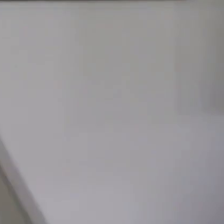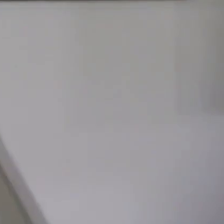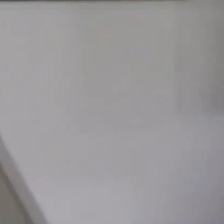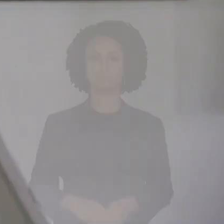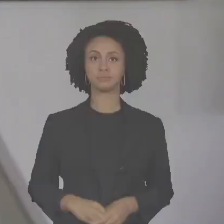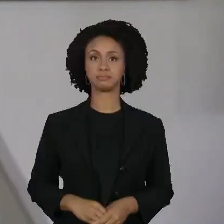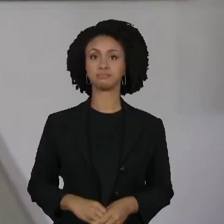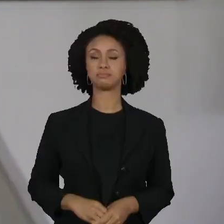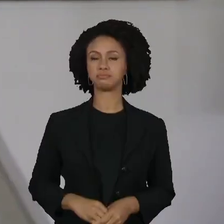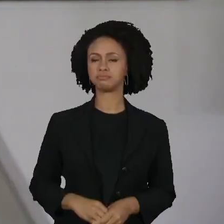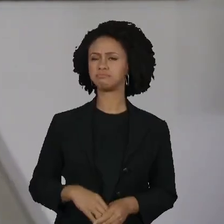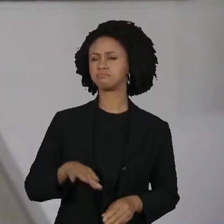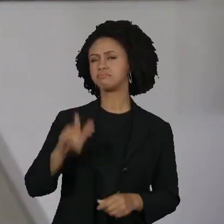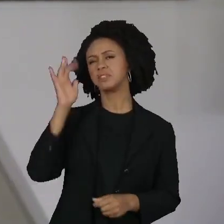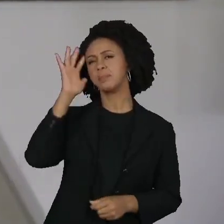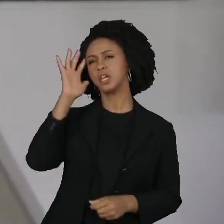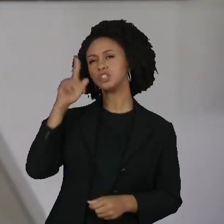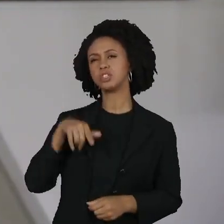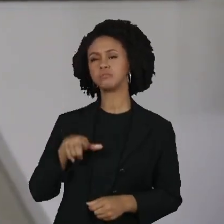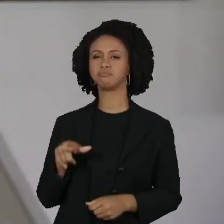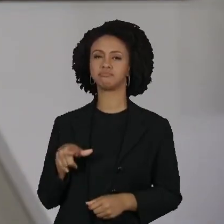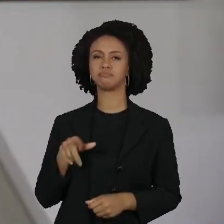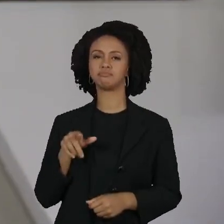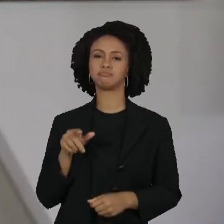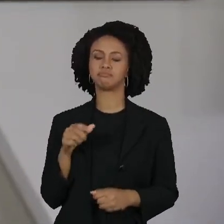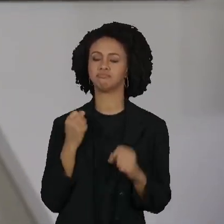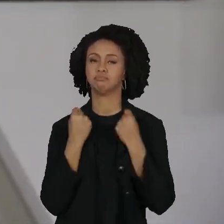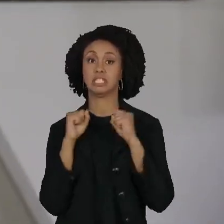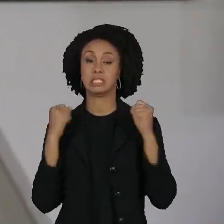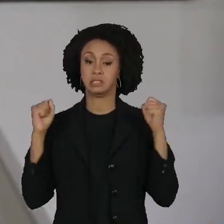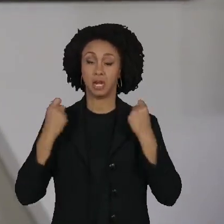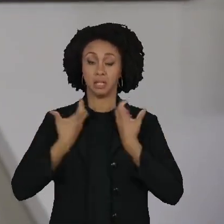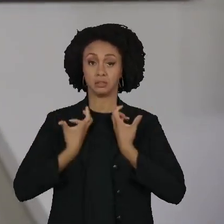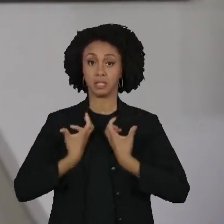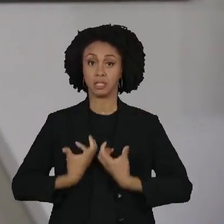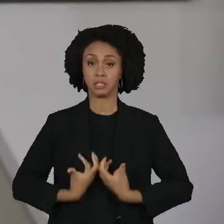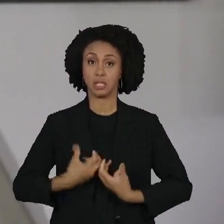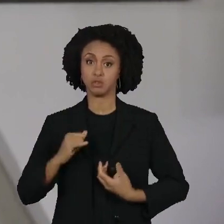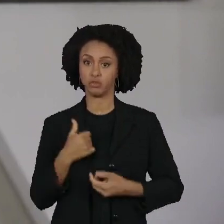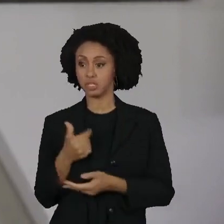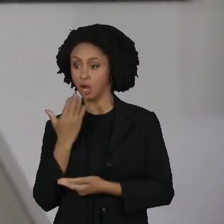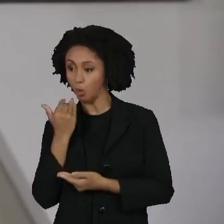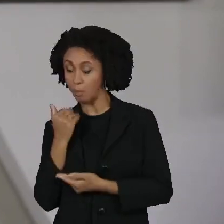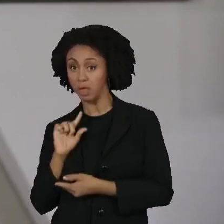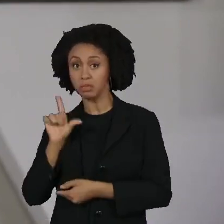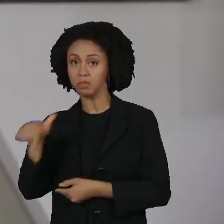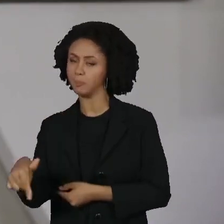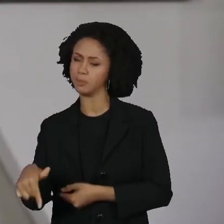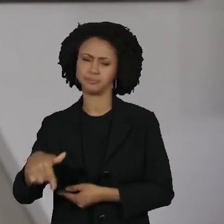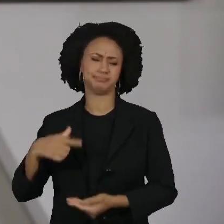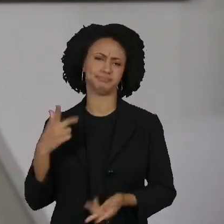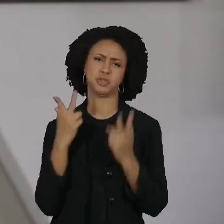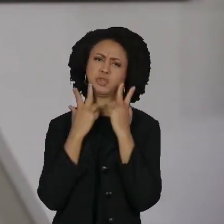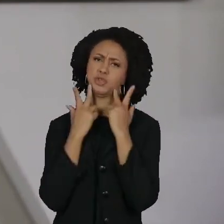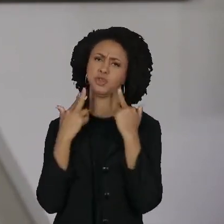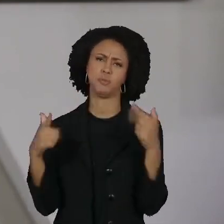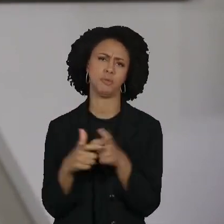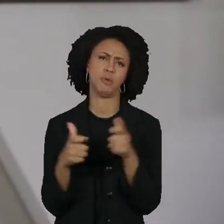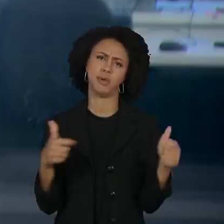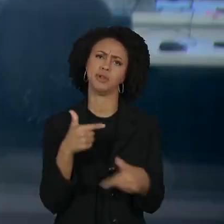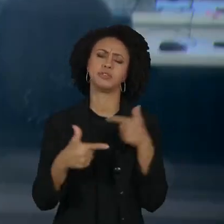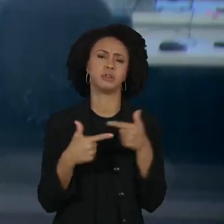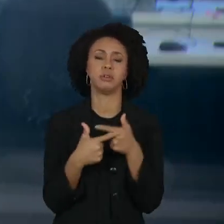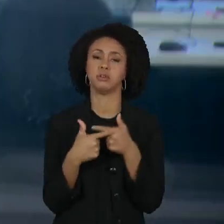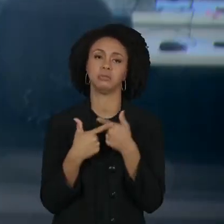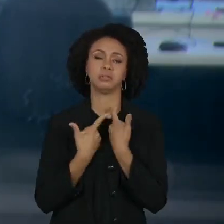Sentir aquele cansaço ou aumento de estresse após as refeições é marca registrada para muitos trabalhadores.